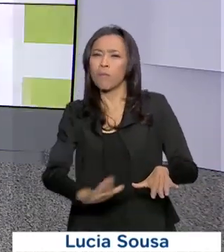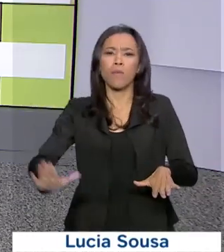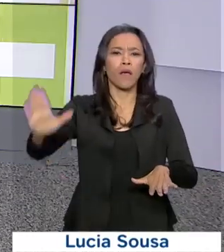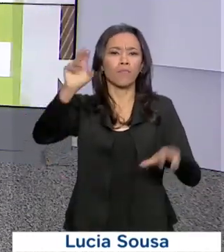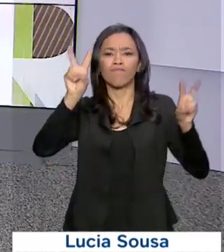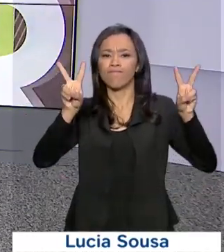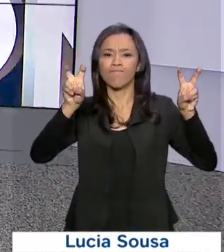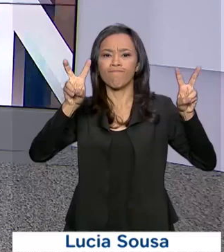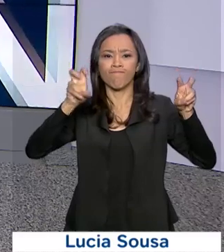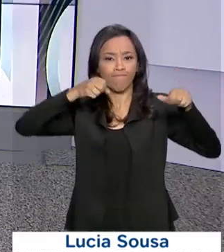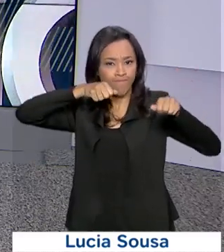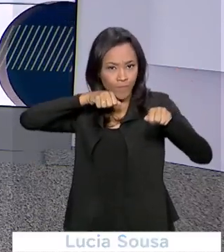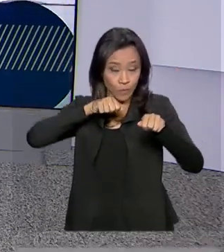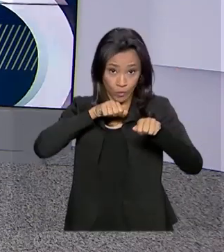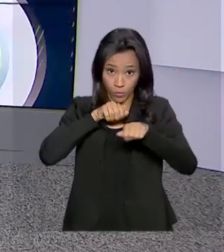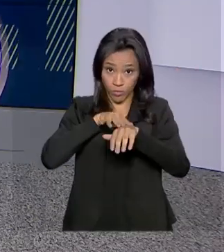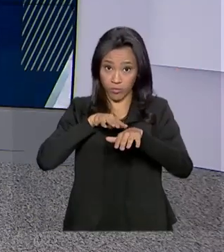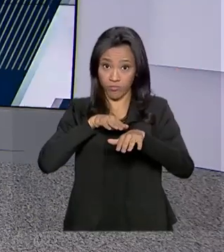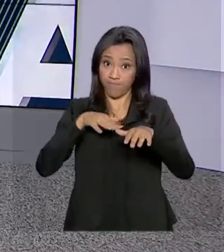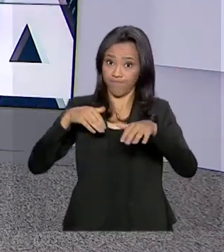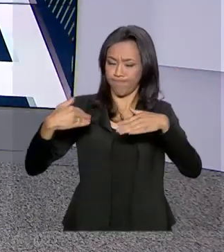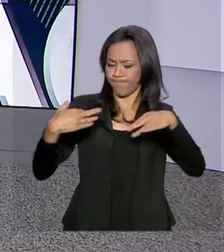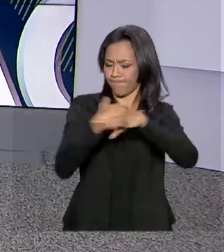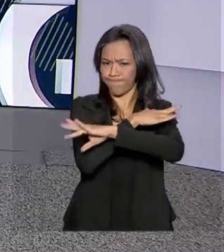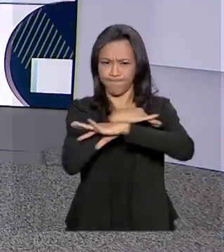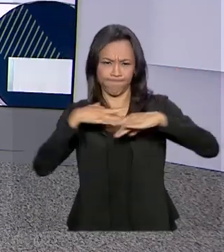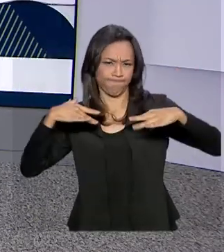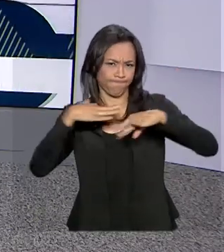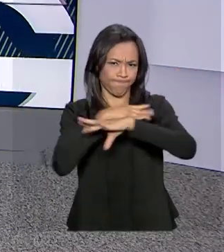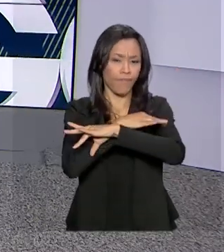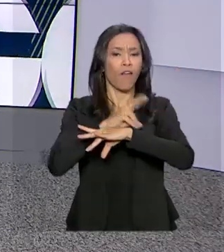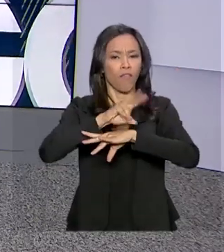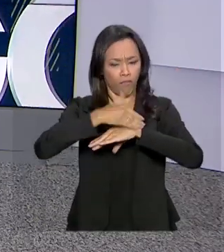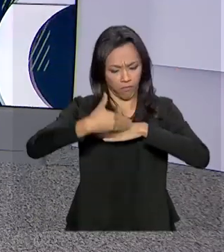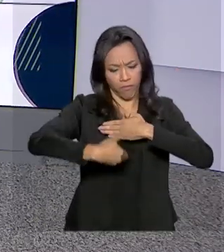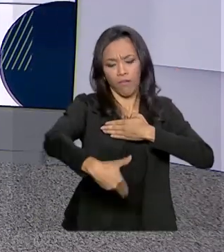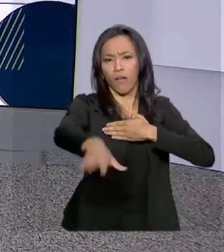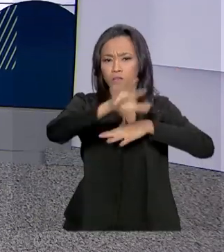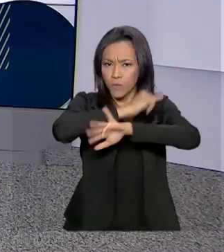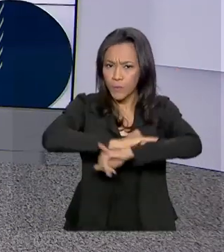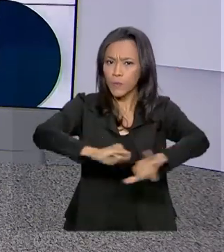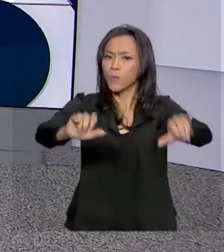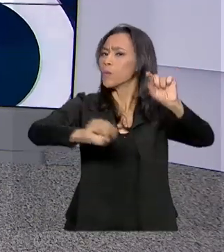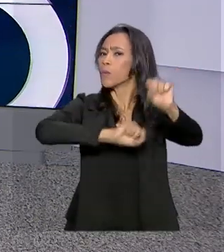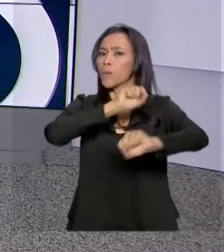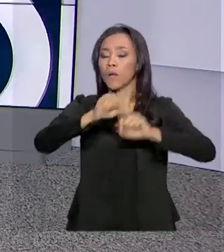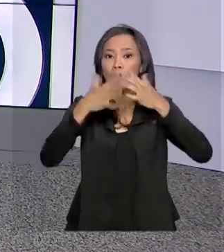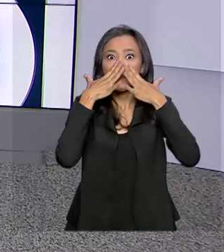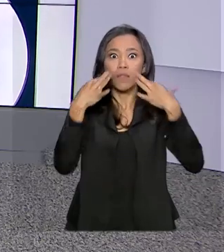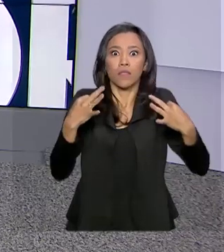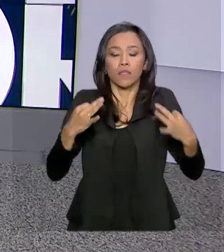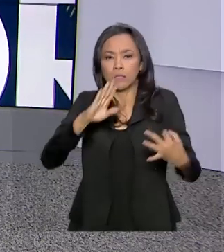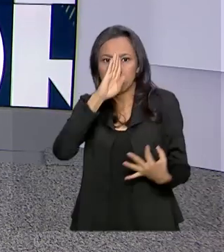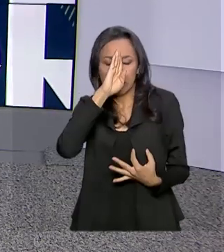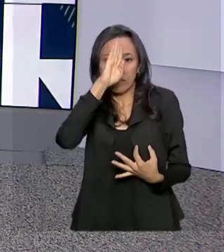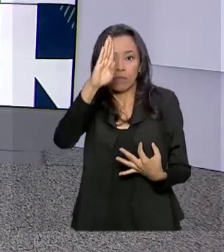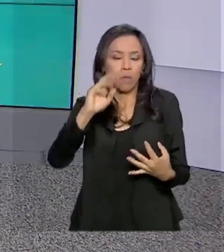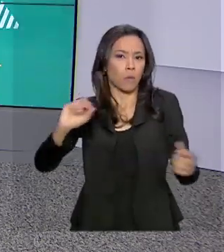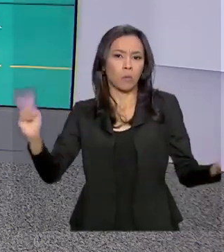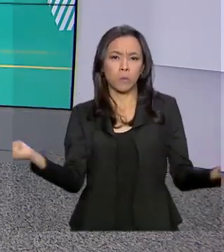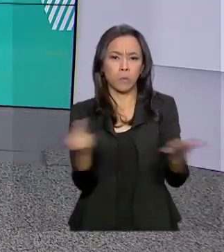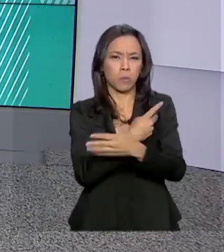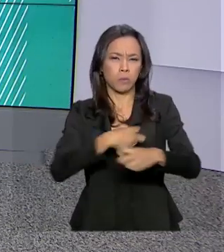deste ano é No Trânsito, o sentido é a vida. Uma campanha será lançada para alertar sobre os principais fatores de acidentes,